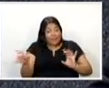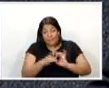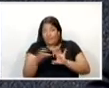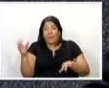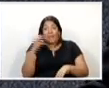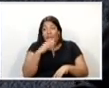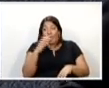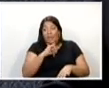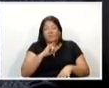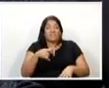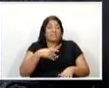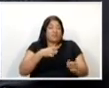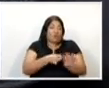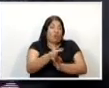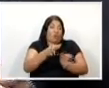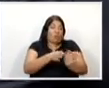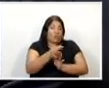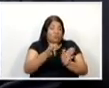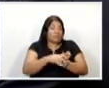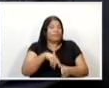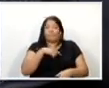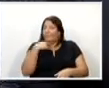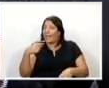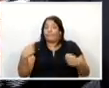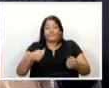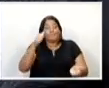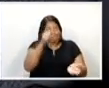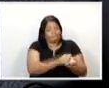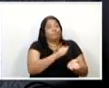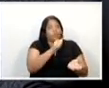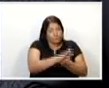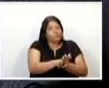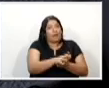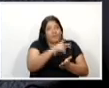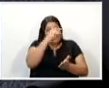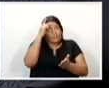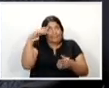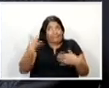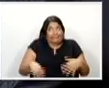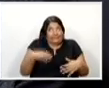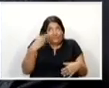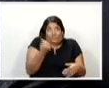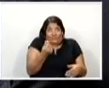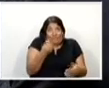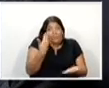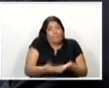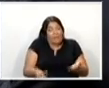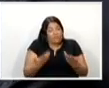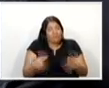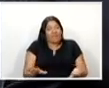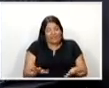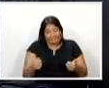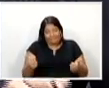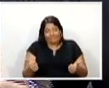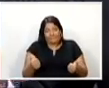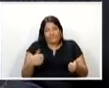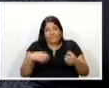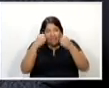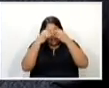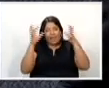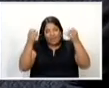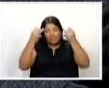assim, não adianta o senhor orientar. Se o senhor não cobrar uma multa, se o senhor não mexer no bolso, ninguém se mexe. Então, eu queria deixar bem claro aqui que entre os